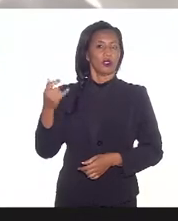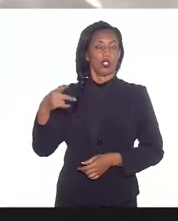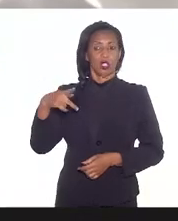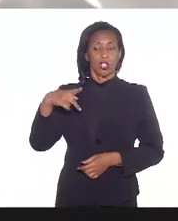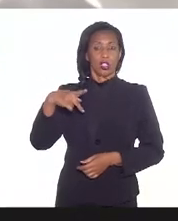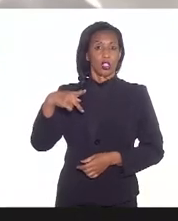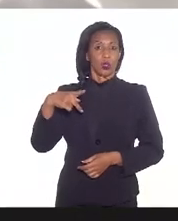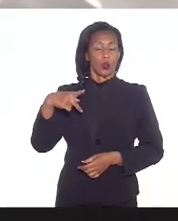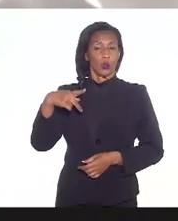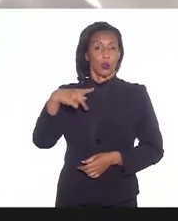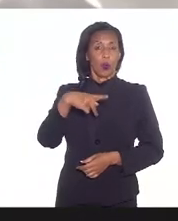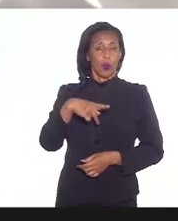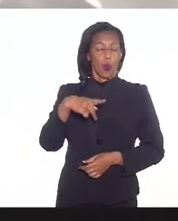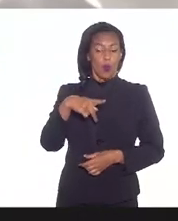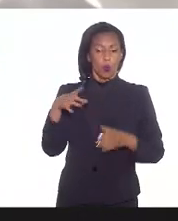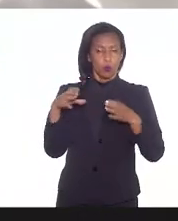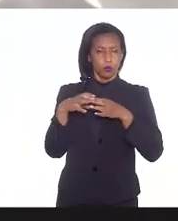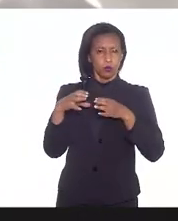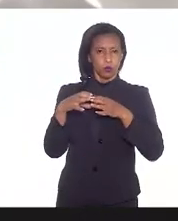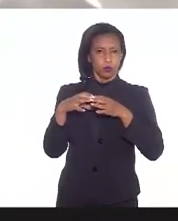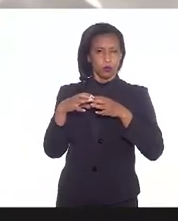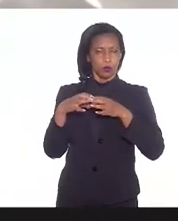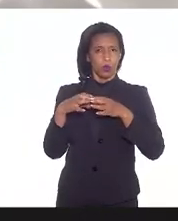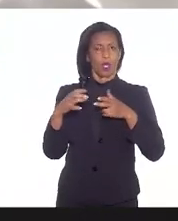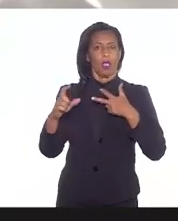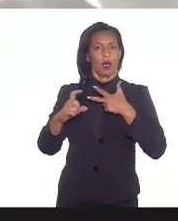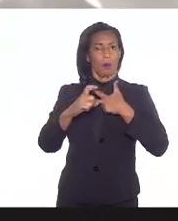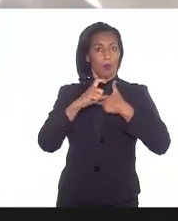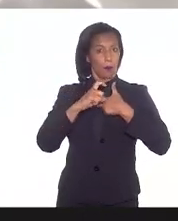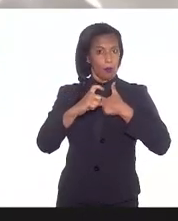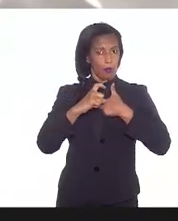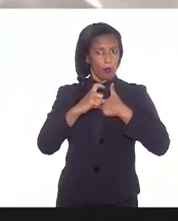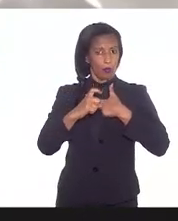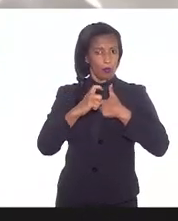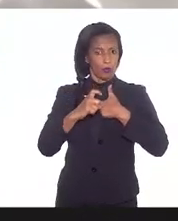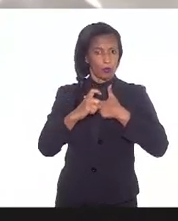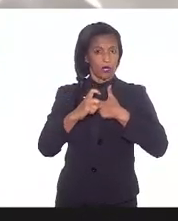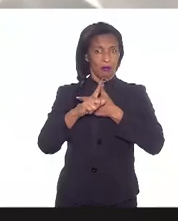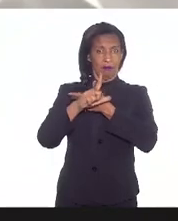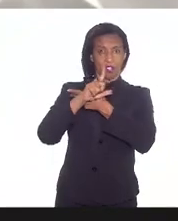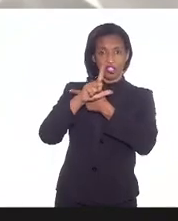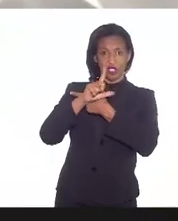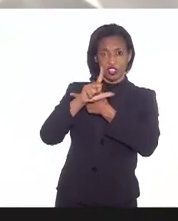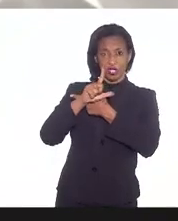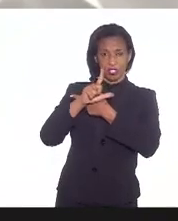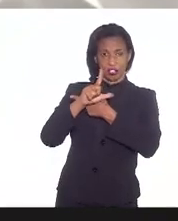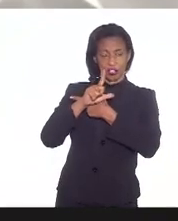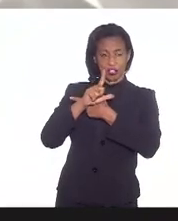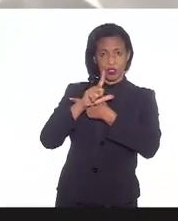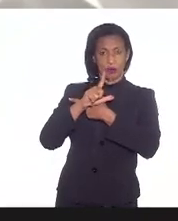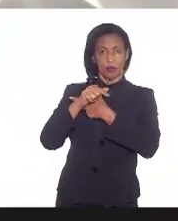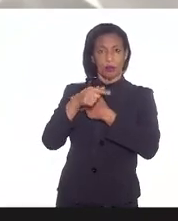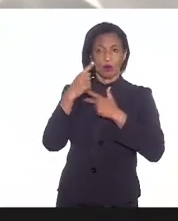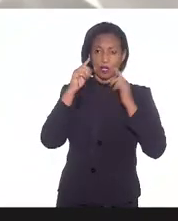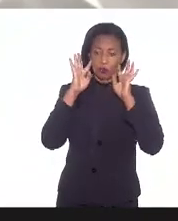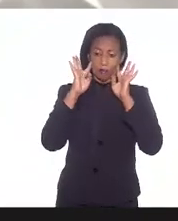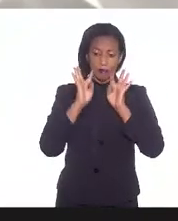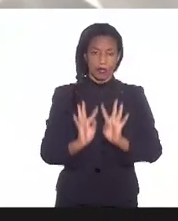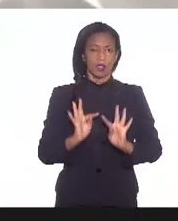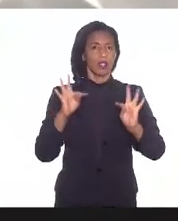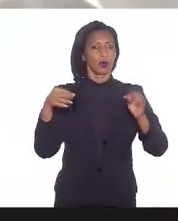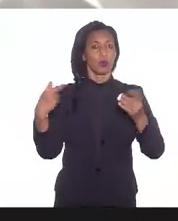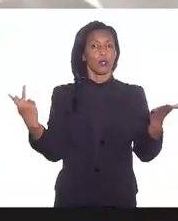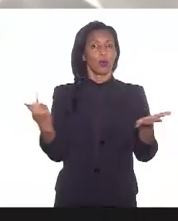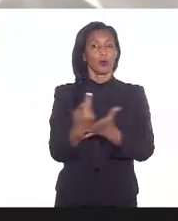Legislativo esteja diretamente atento às questões que acontecem em todo o Estado